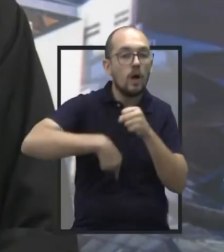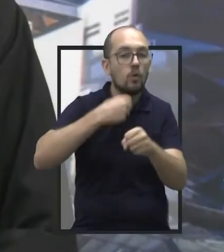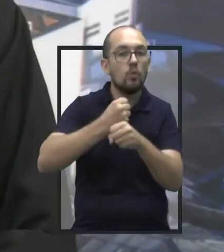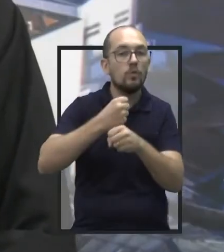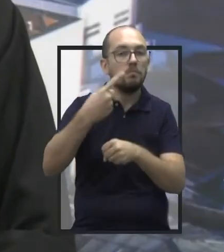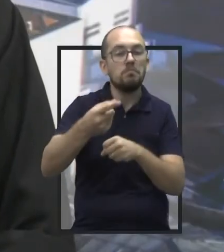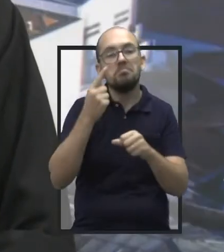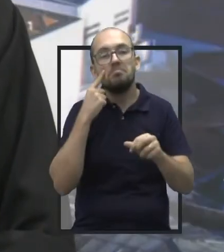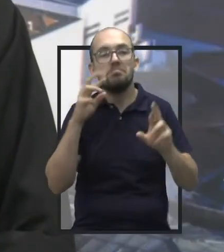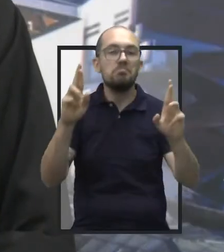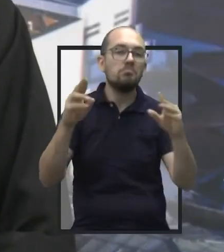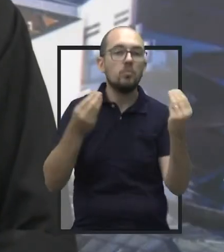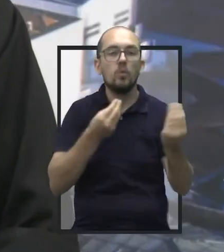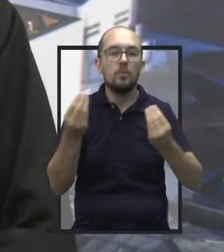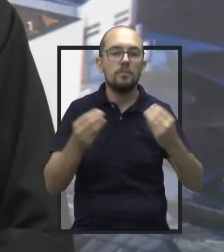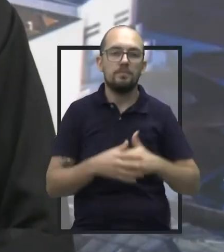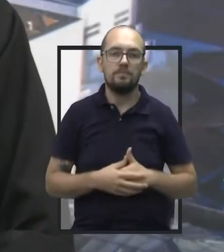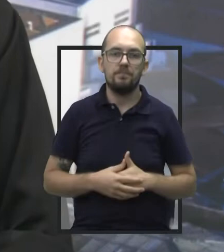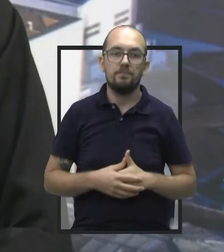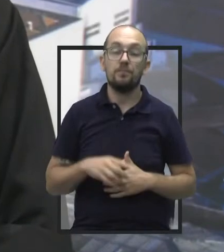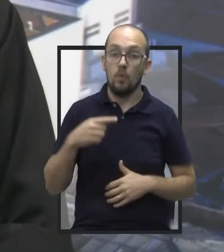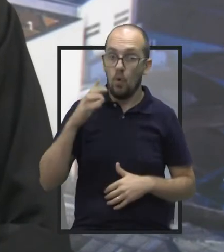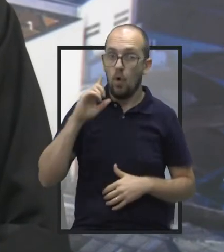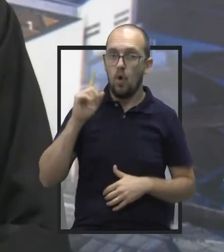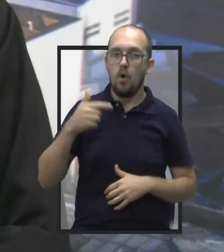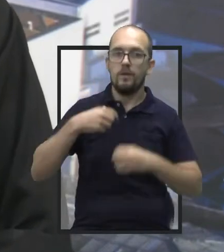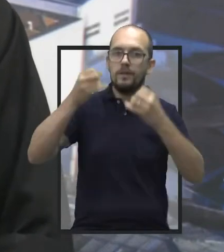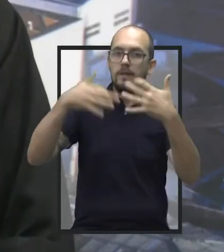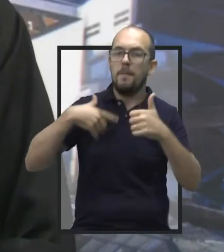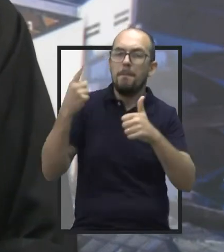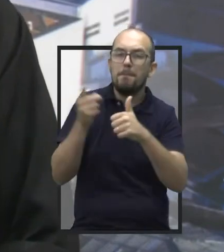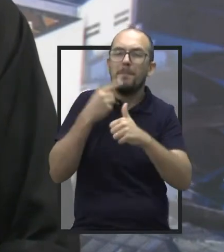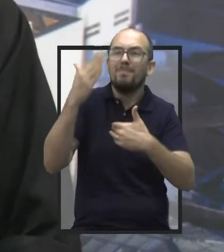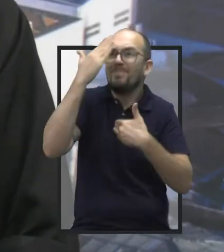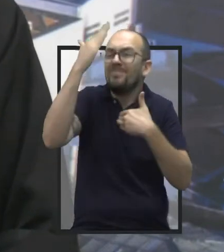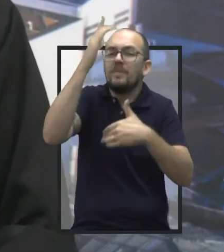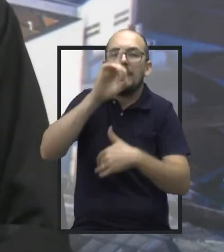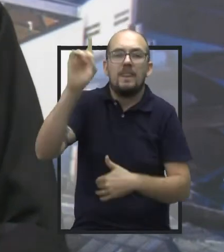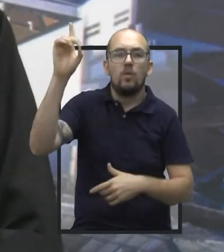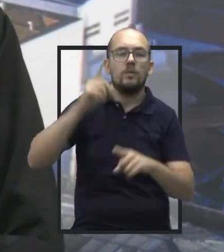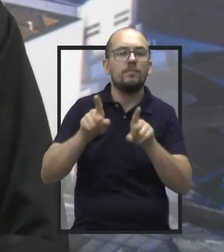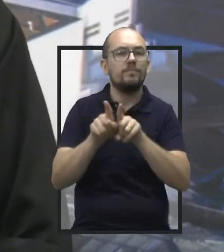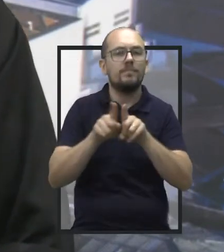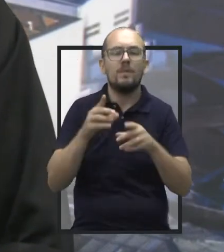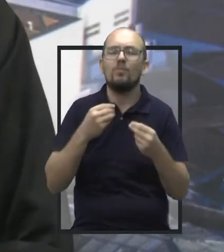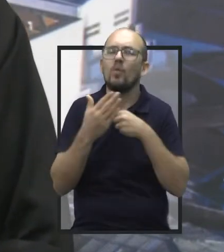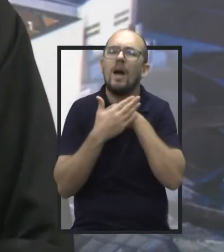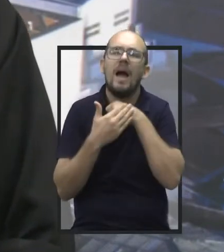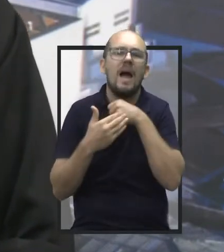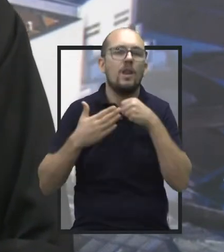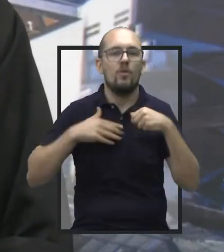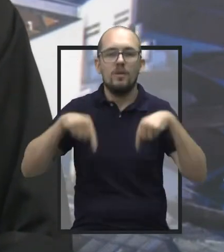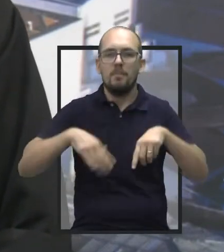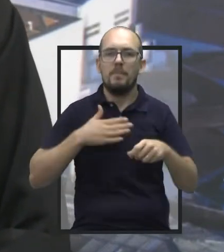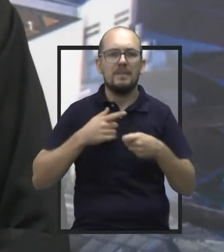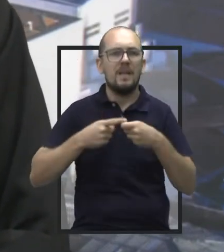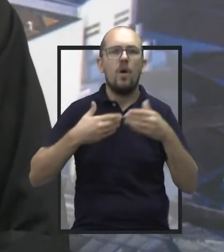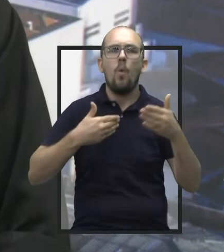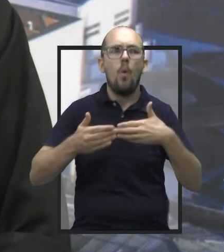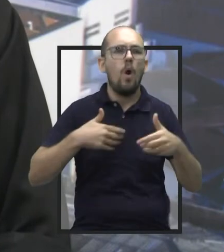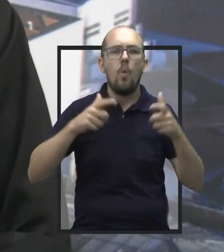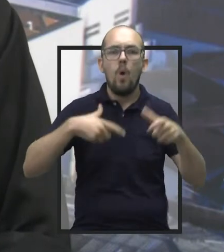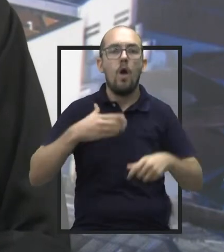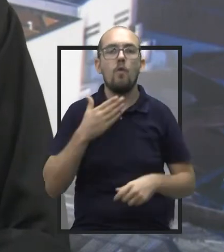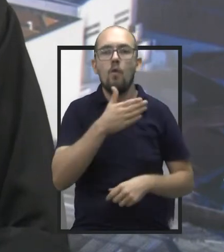Olha, Ângelo, eu quero primeiramente agradecer a Deus. Agradecer a todas as pessoas pelo carinho que eu recebo na minha cidade. Aonde eu vou, tá? No